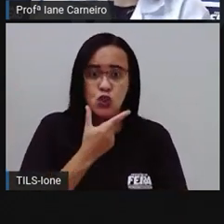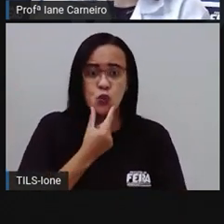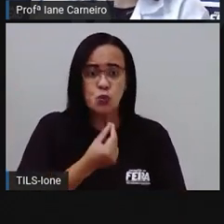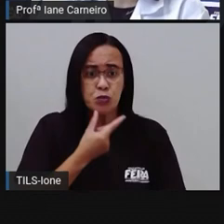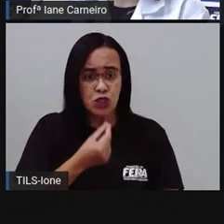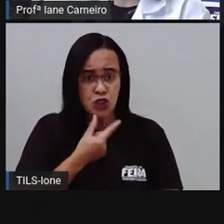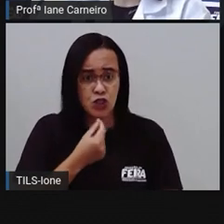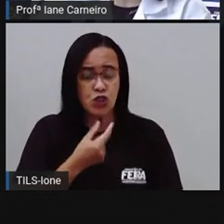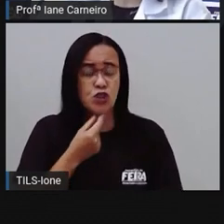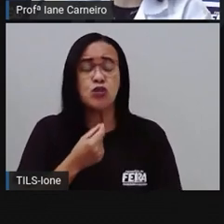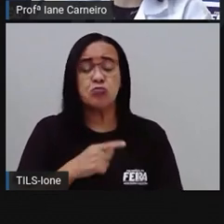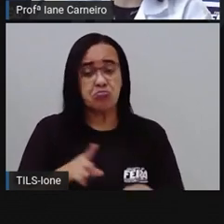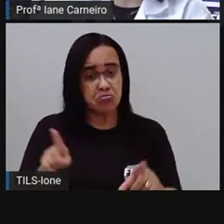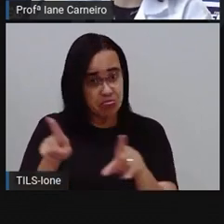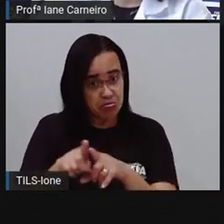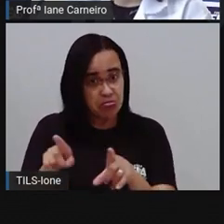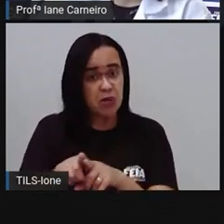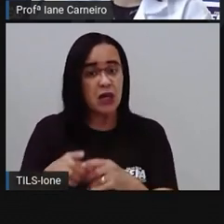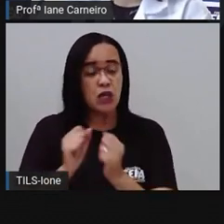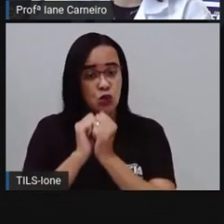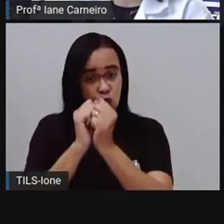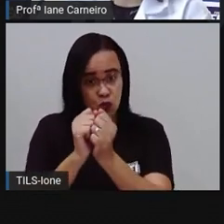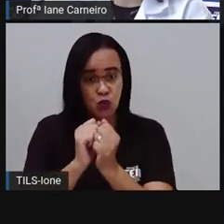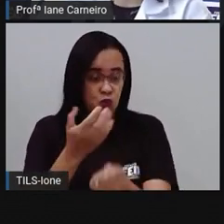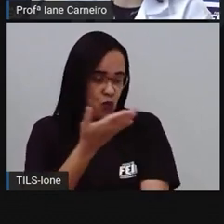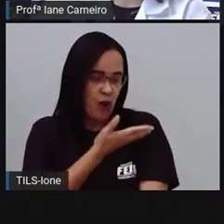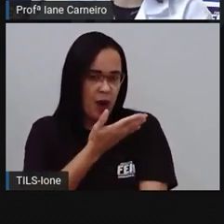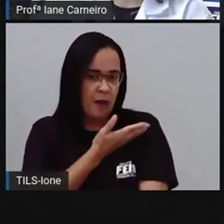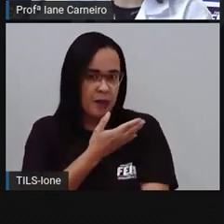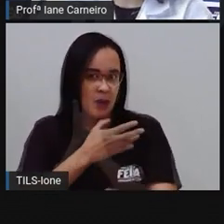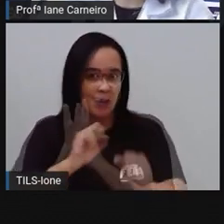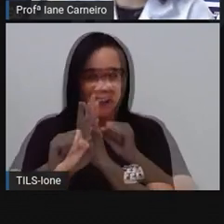correm para lavar as mãozinhas.